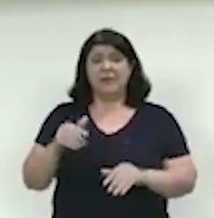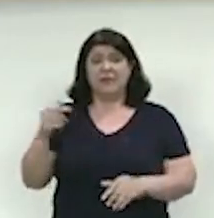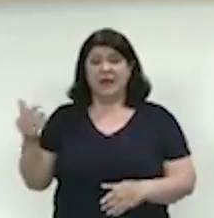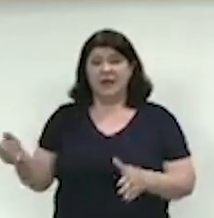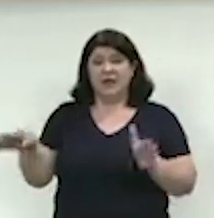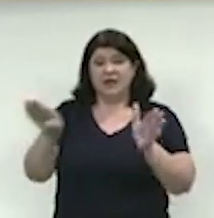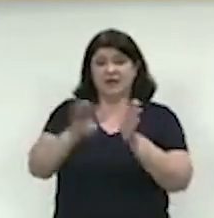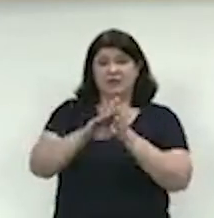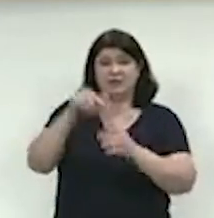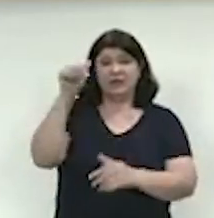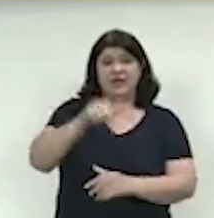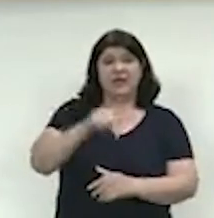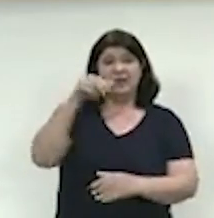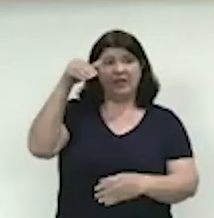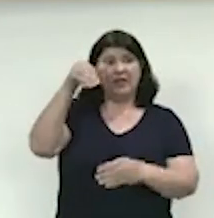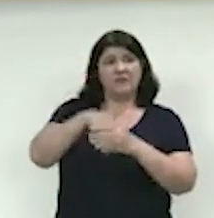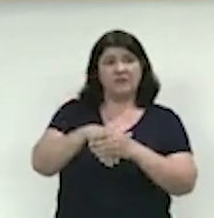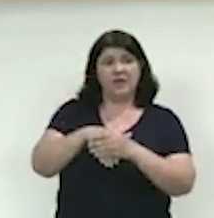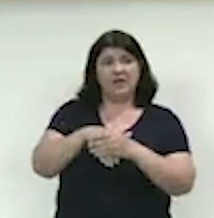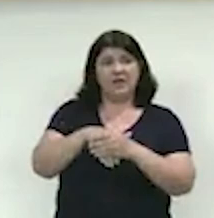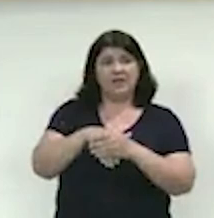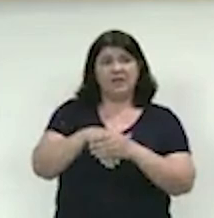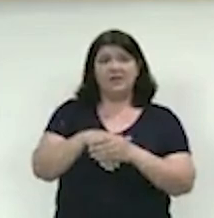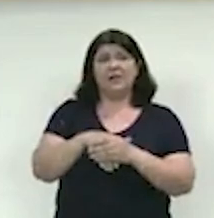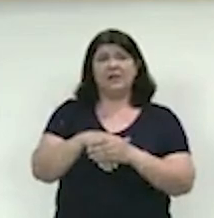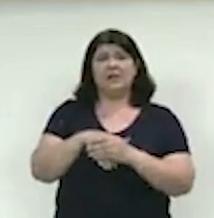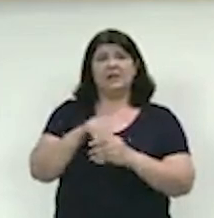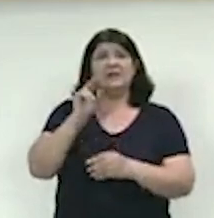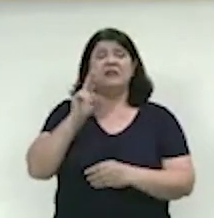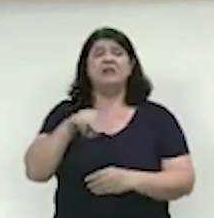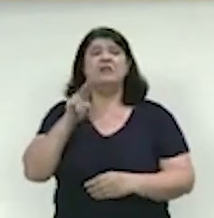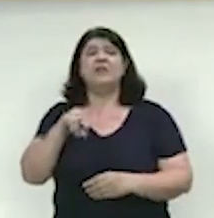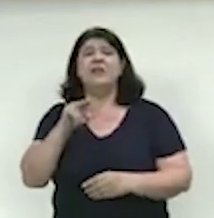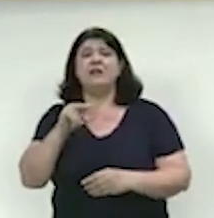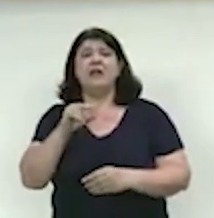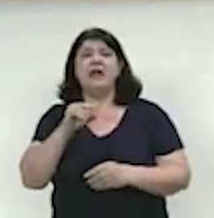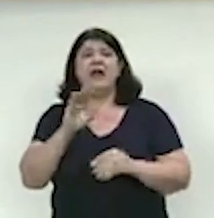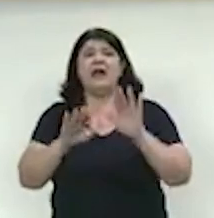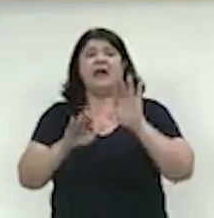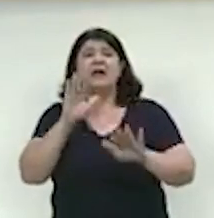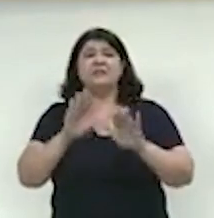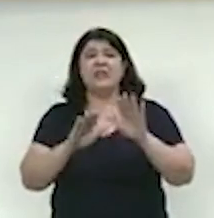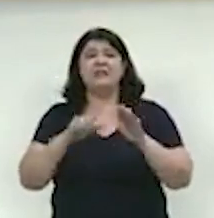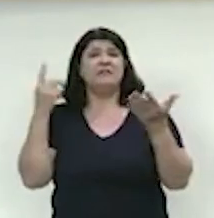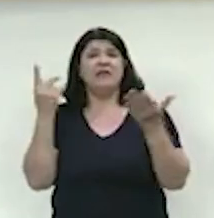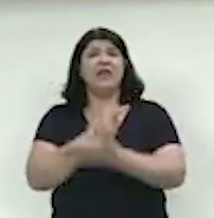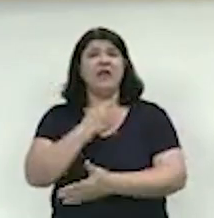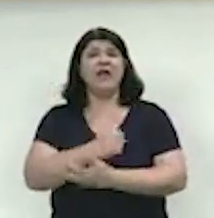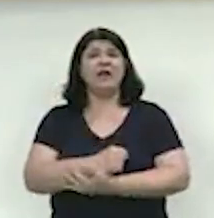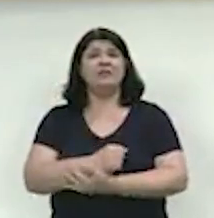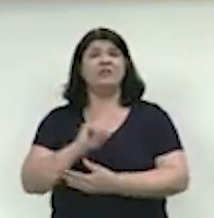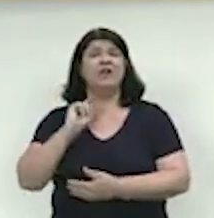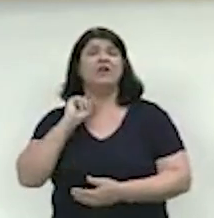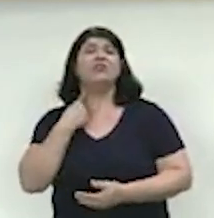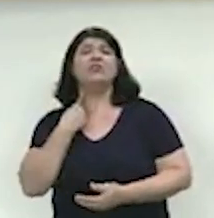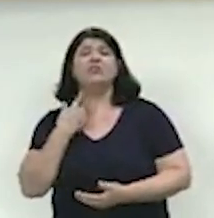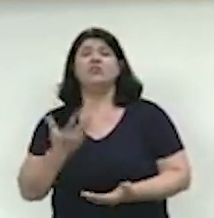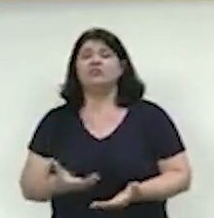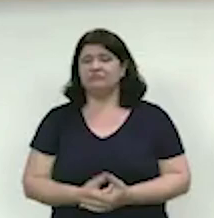chegar aqui, a gente sabe que, às vezes, não são os mais limpos para se chegar a esta casa. Então, não dá para